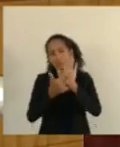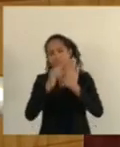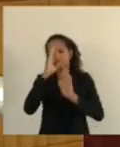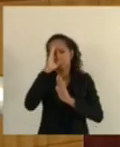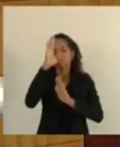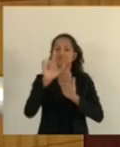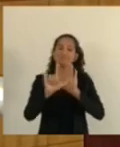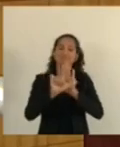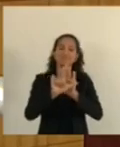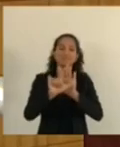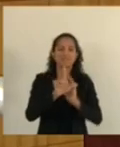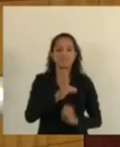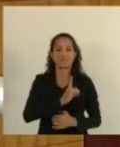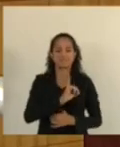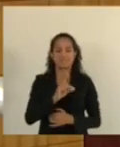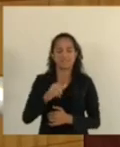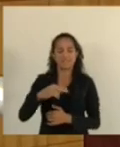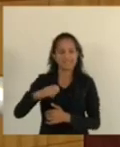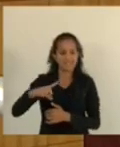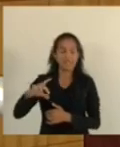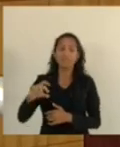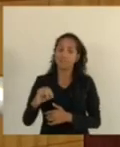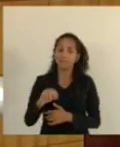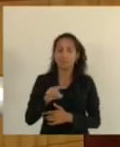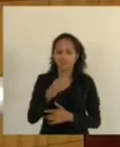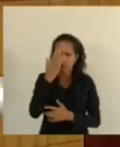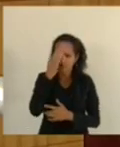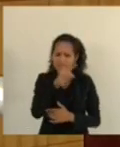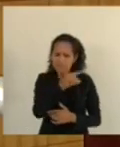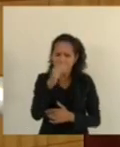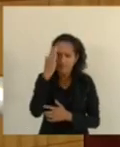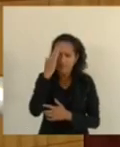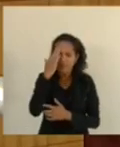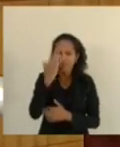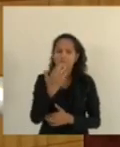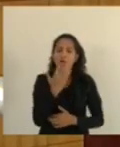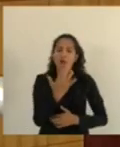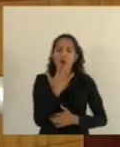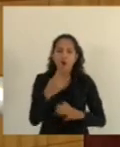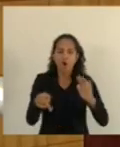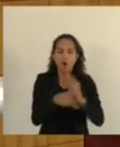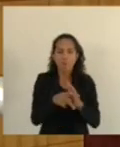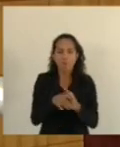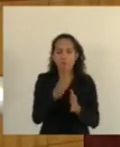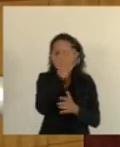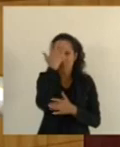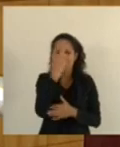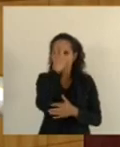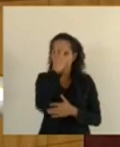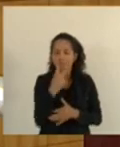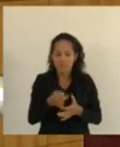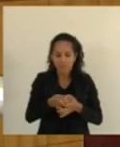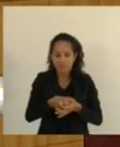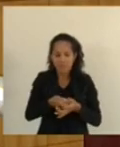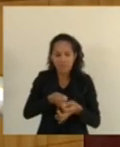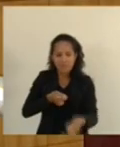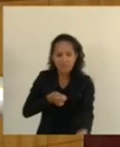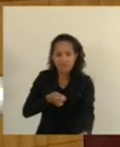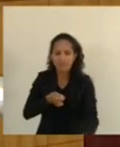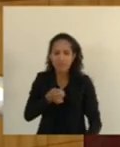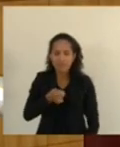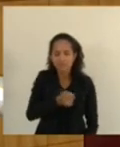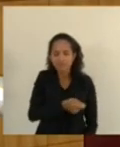de lei do deputado Danilo Baiense você sabia que a cor da bengala usada por pessoas com